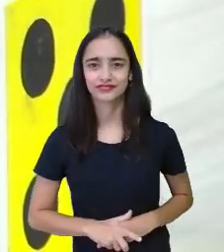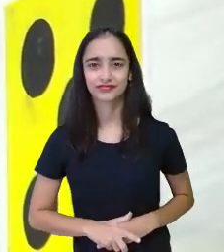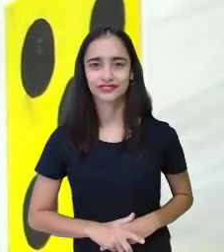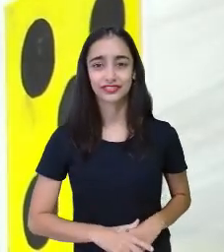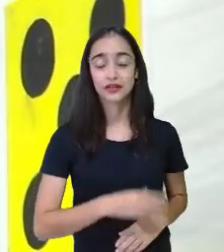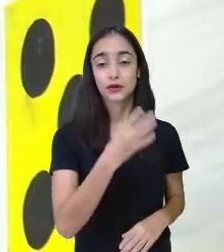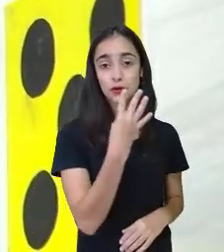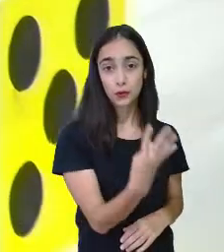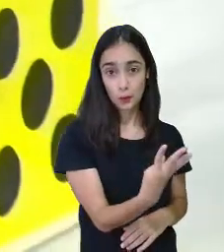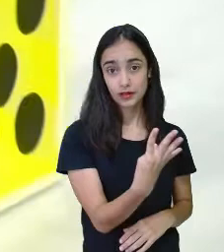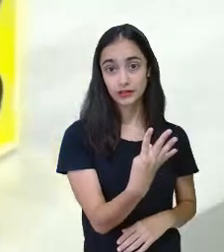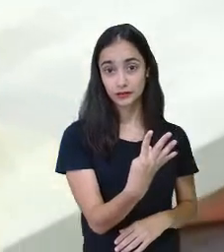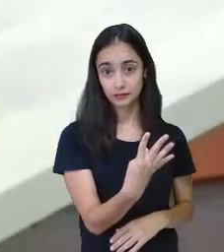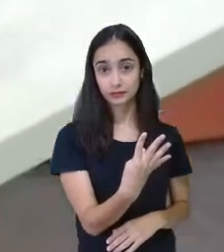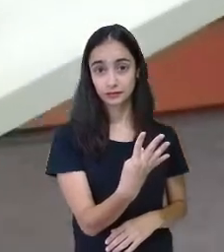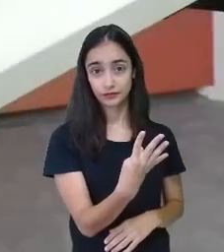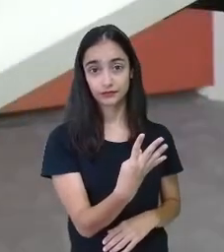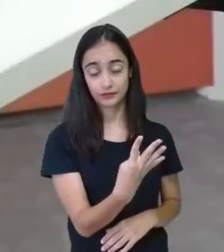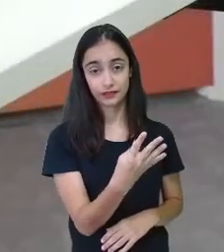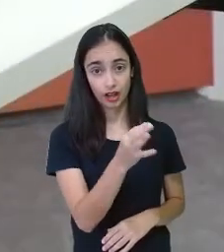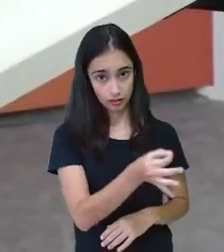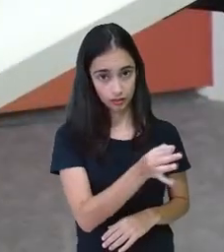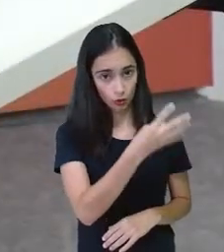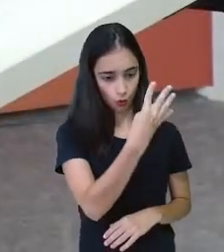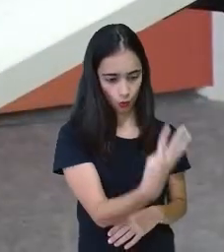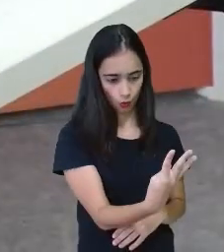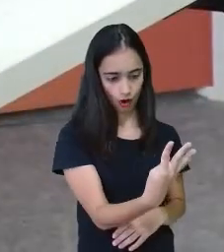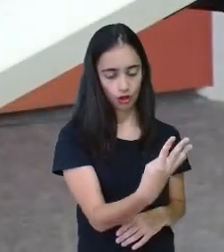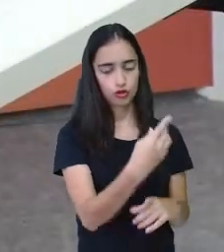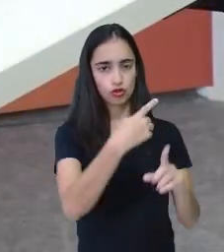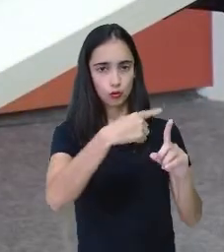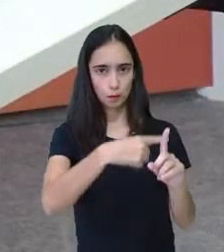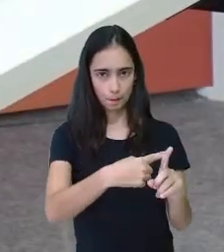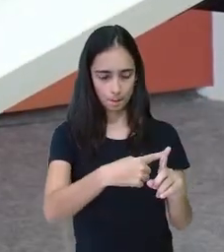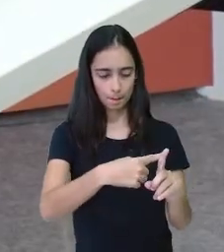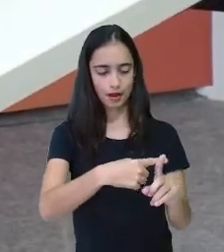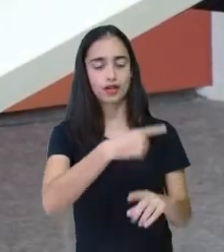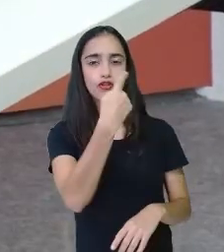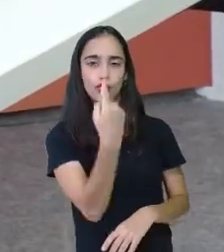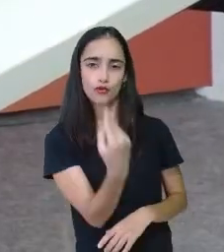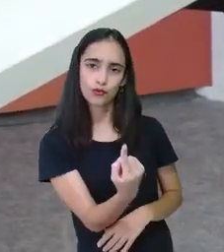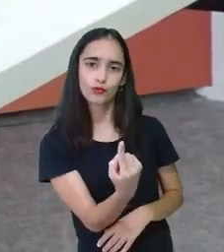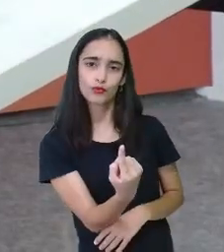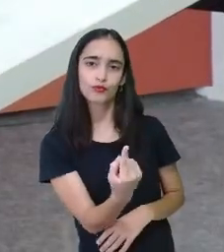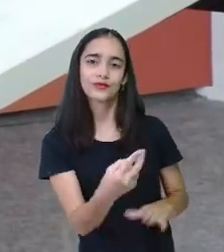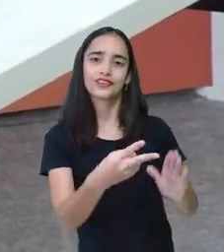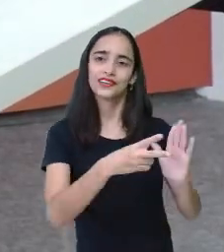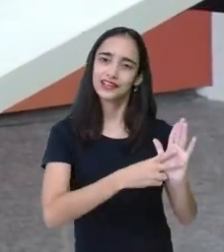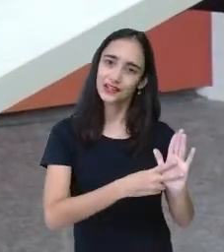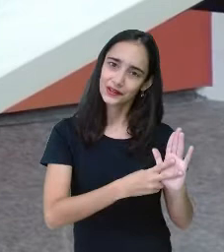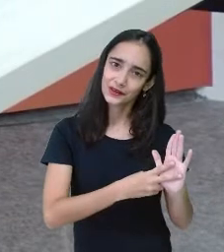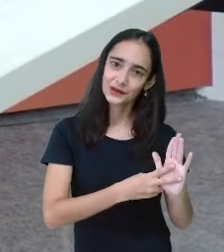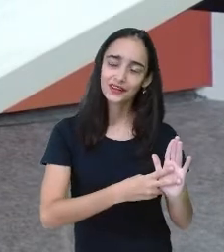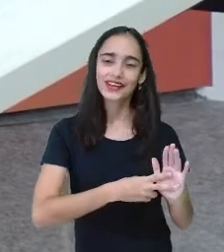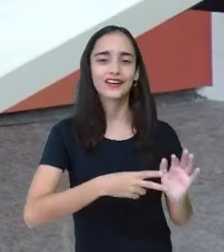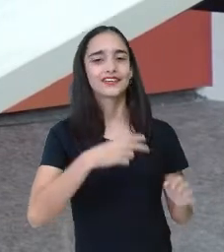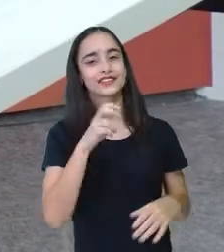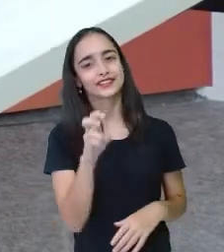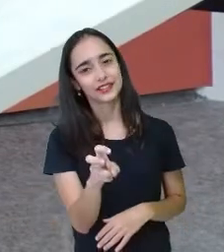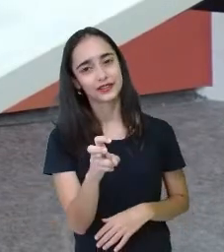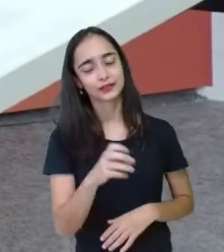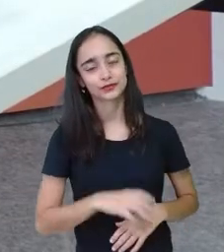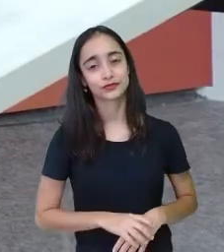Certo? E aqui, 1, então 4 mais 1. Então, 4,